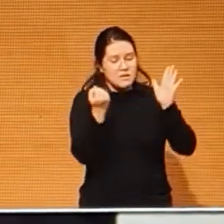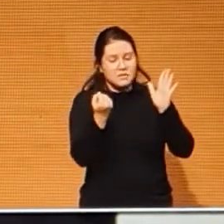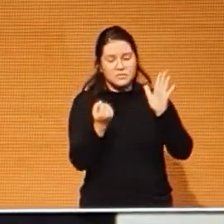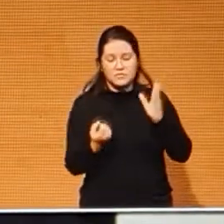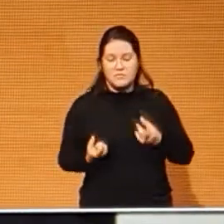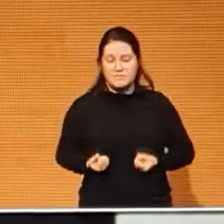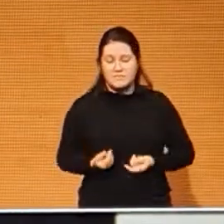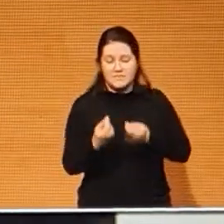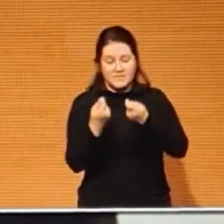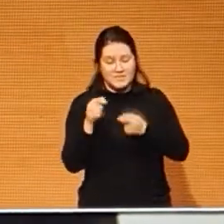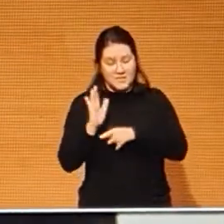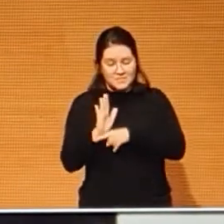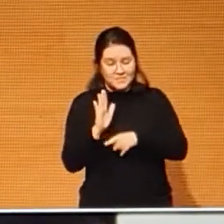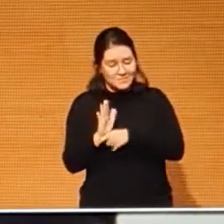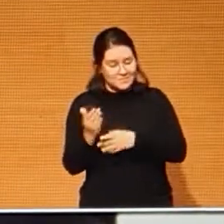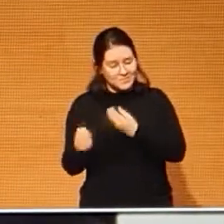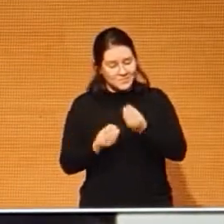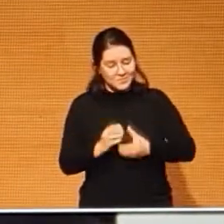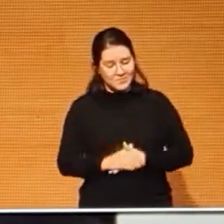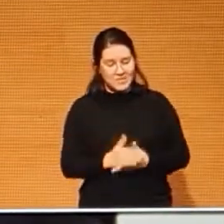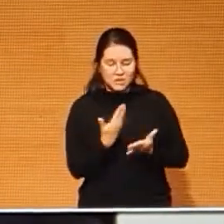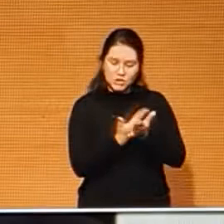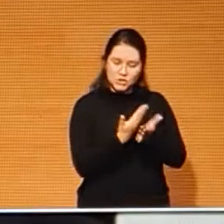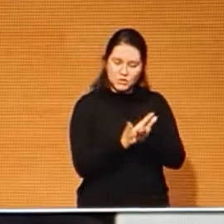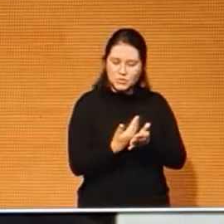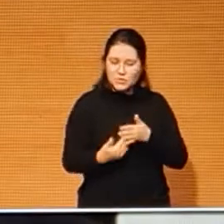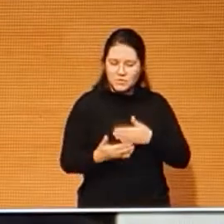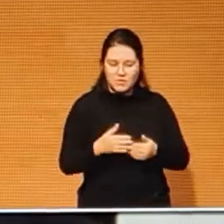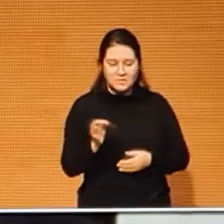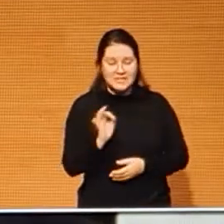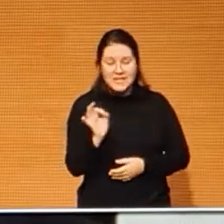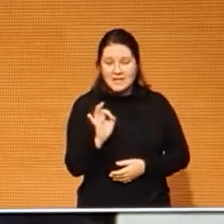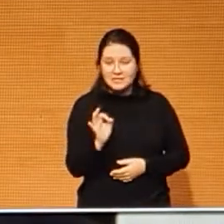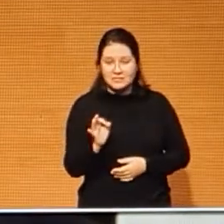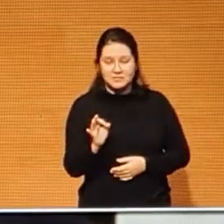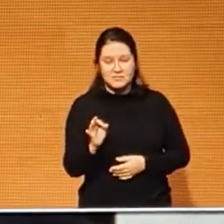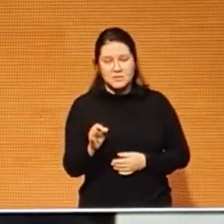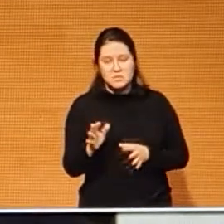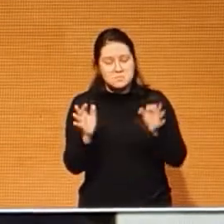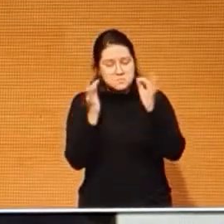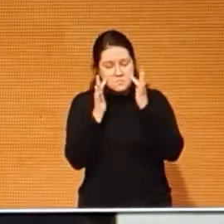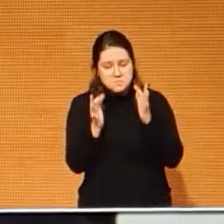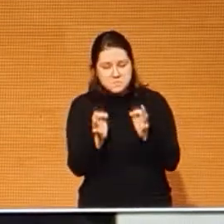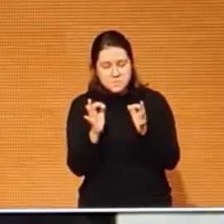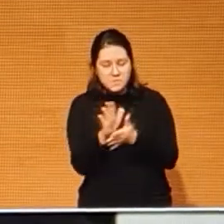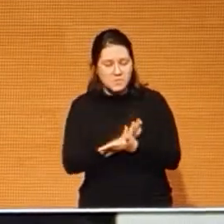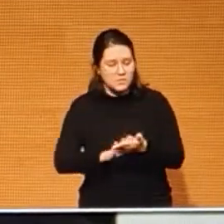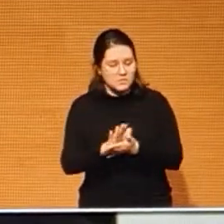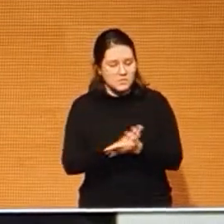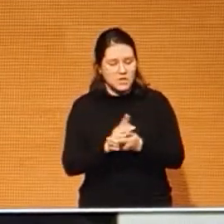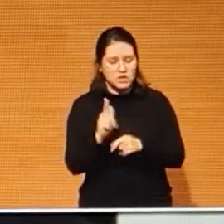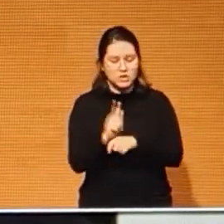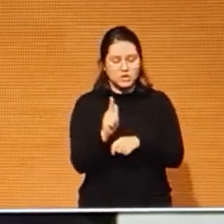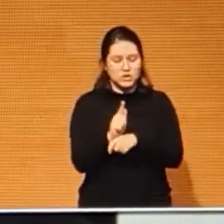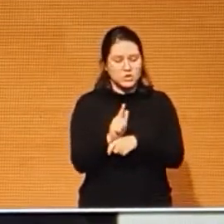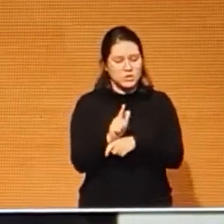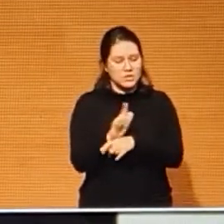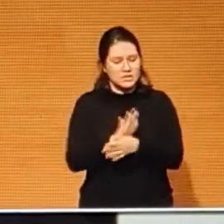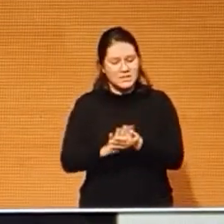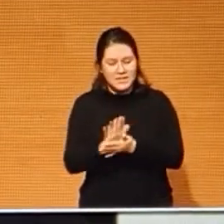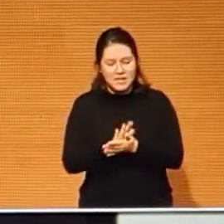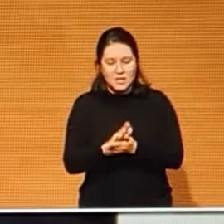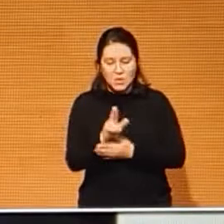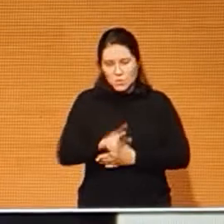seus apoiadores. E eu falo de qualquer estudo, ninguém foi ouvido, nem os usuários, nem os gestores, e muito menos os